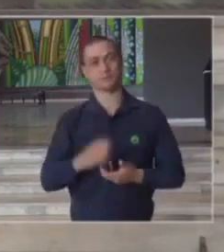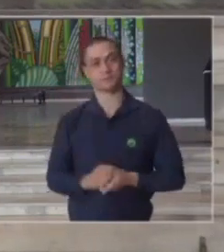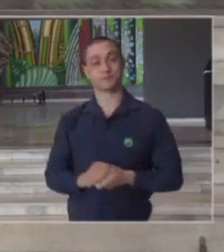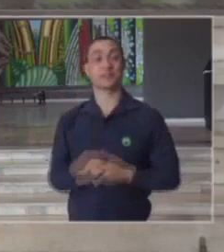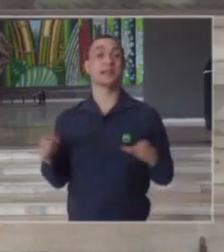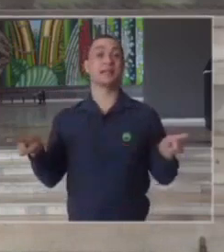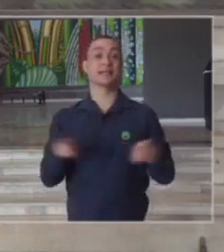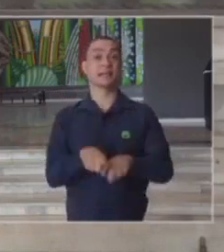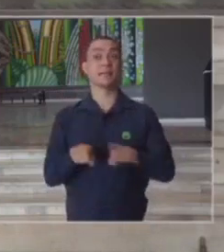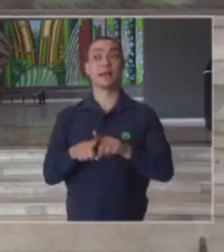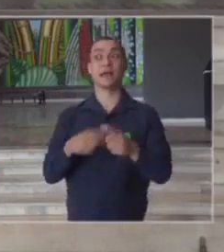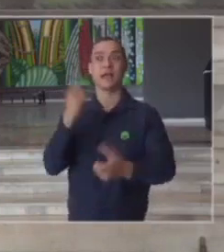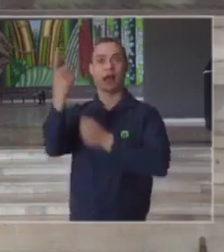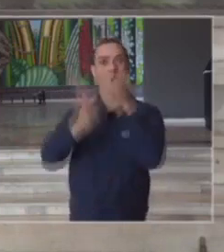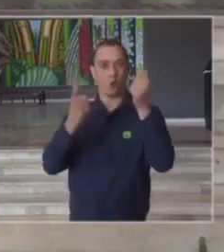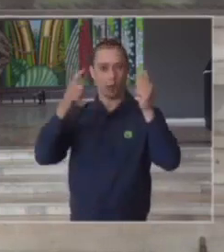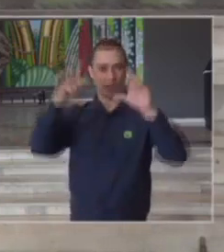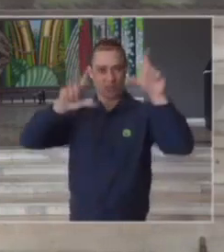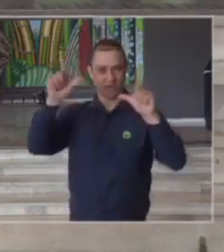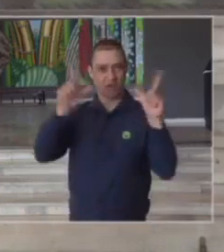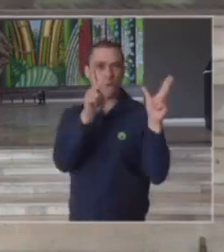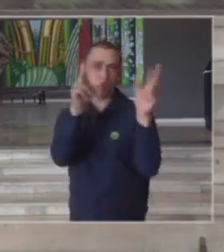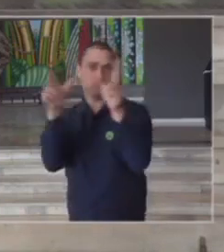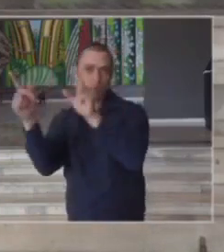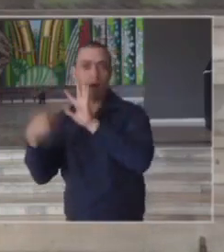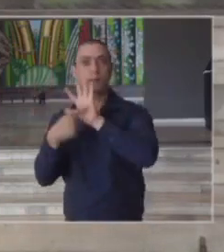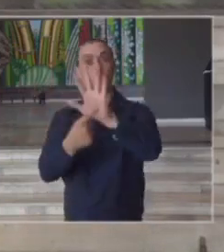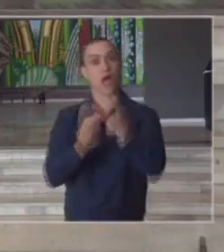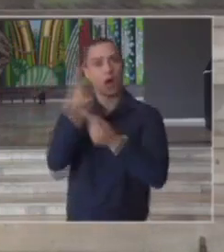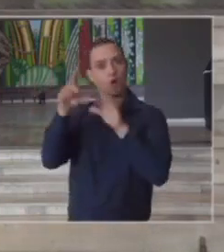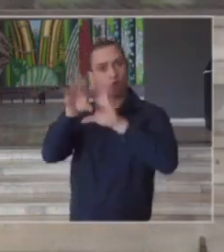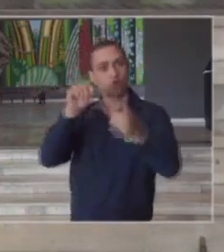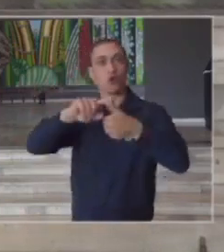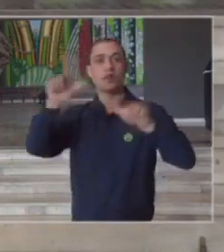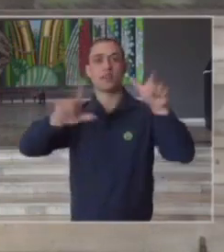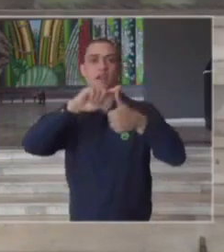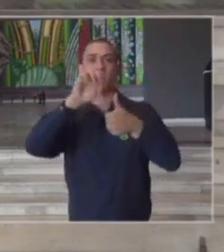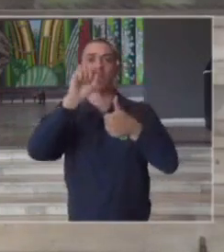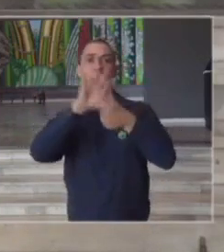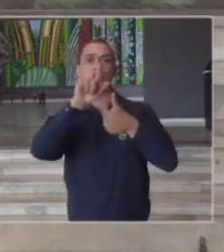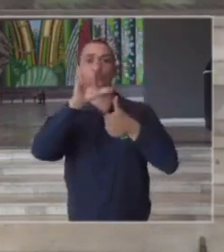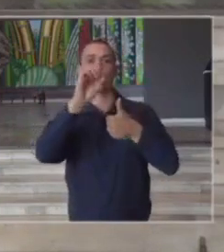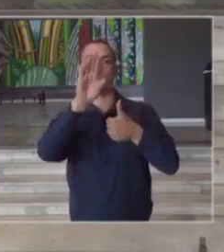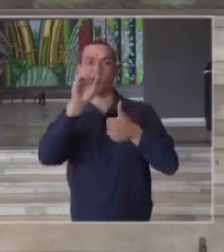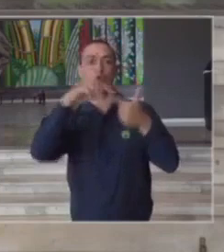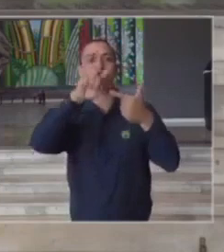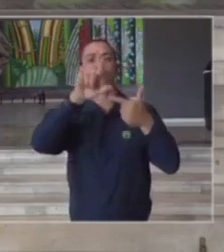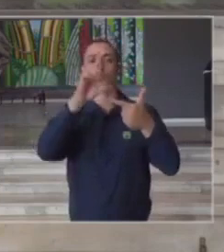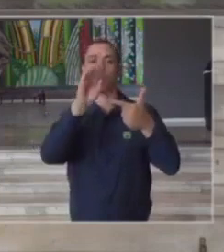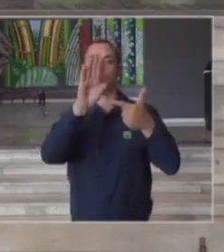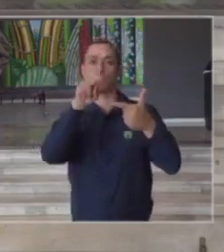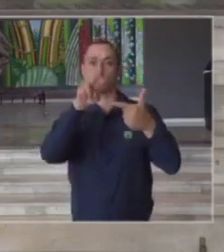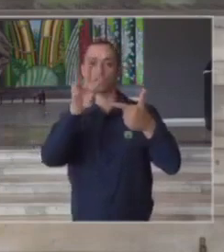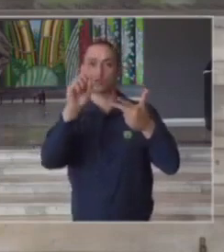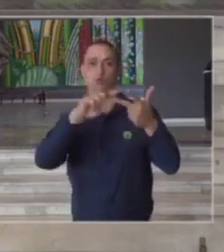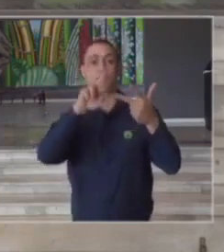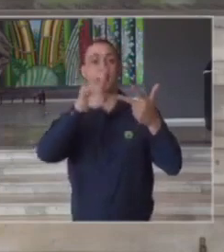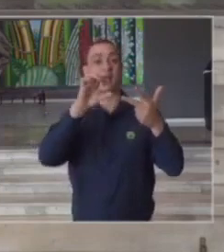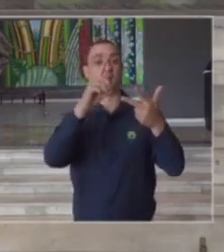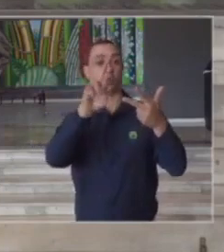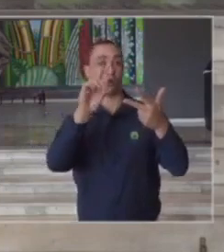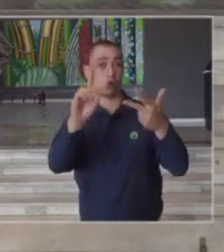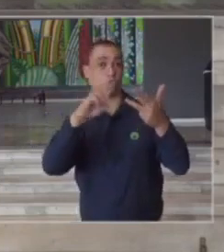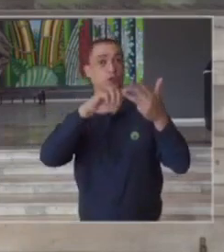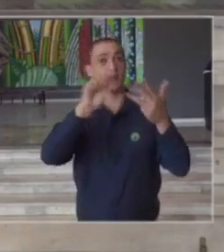as emissoras que farão flashes daqui ao vivo a TV Globo a TV Globo News a TV Record o SBT